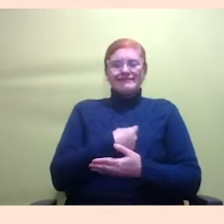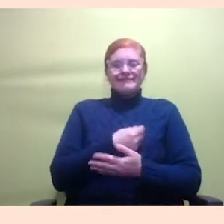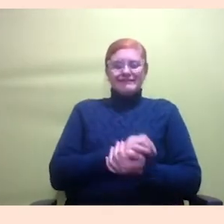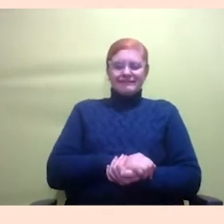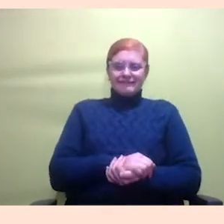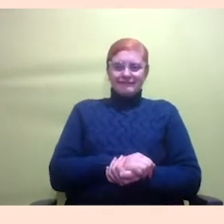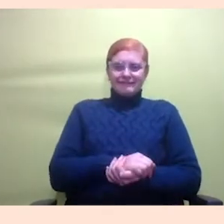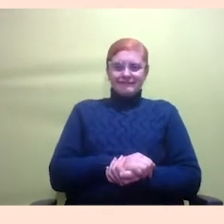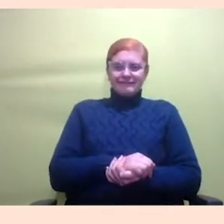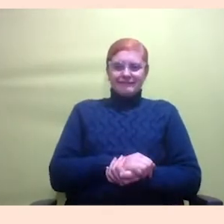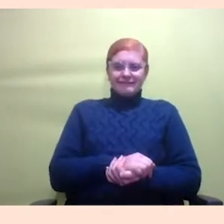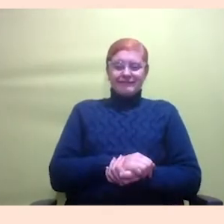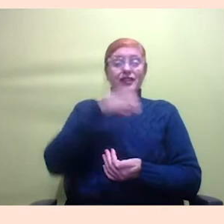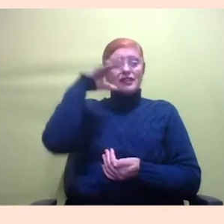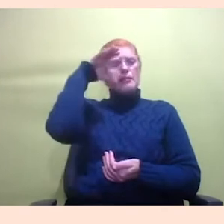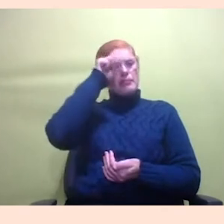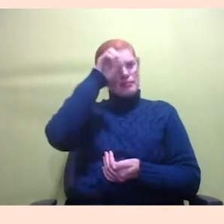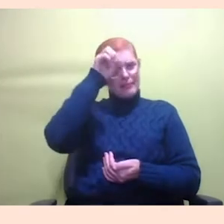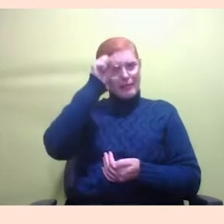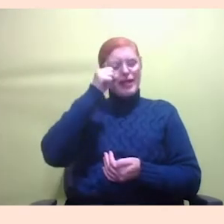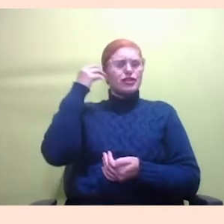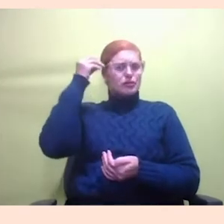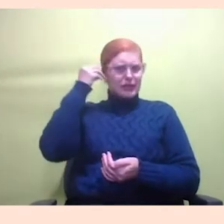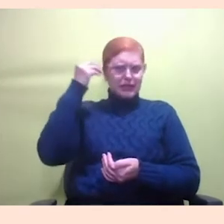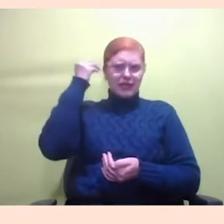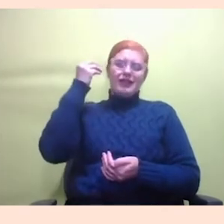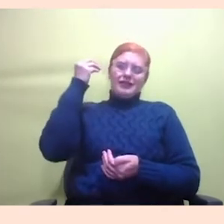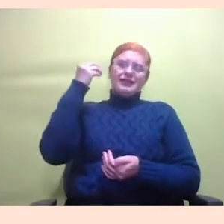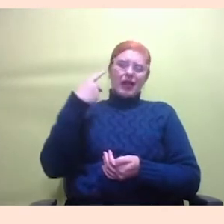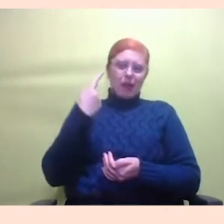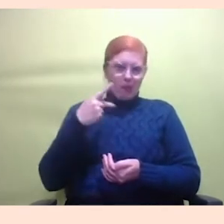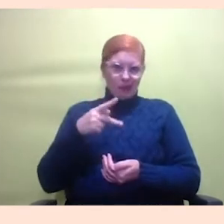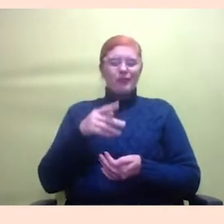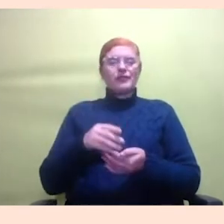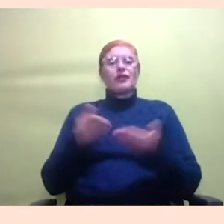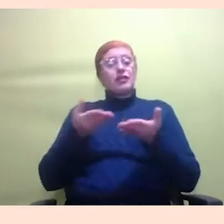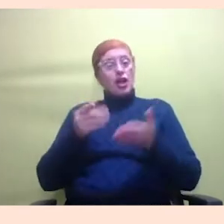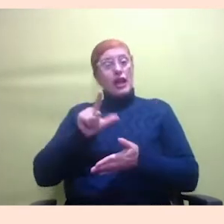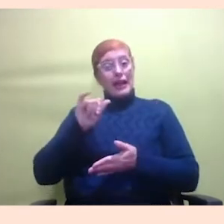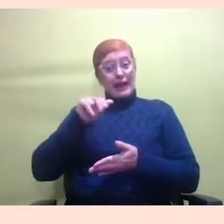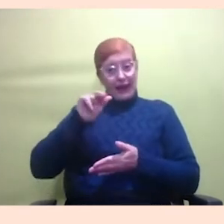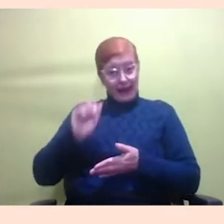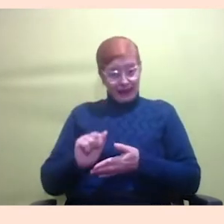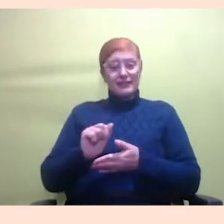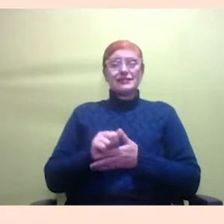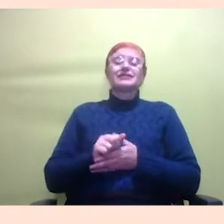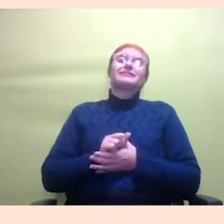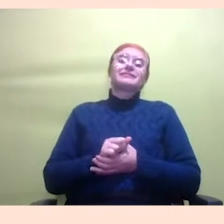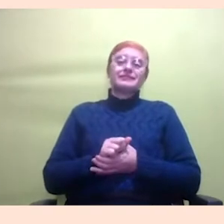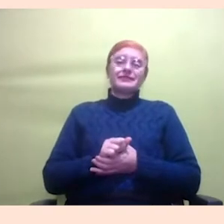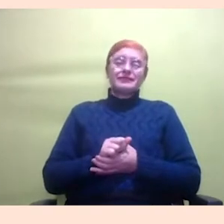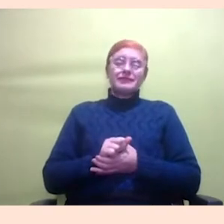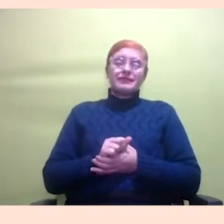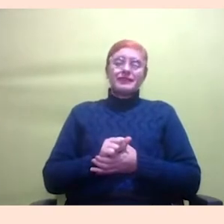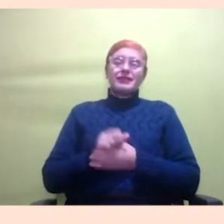aprende um pouco com essa experiência de vocês. Então, eu queria chamar a Laina Crisóstomo para também se apresentar,